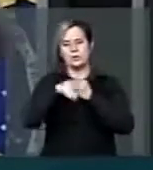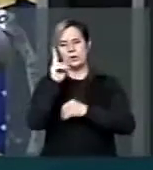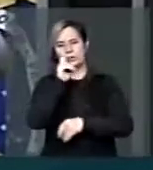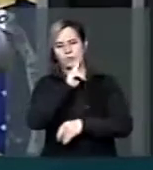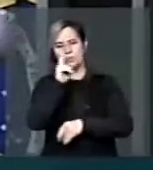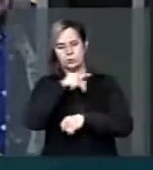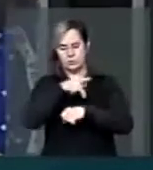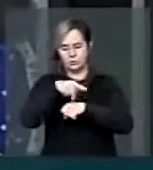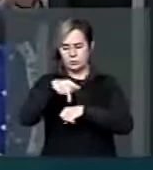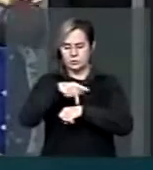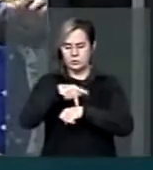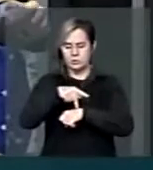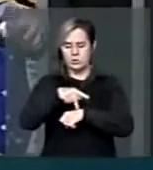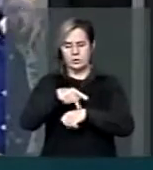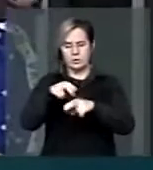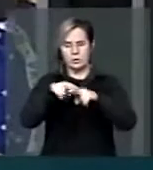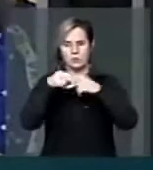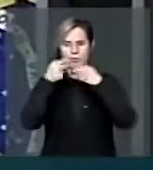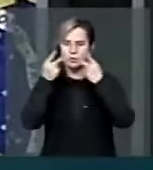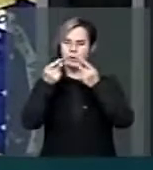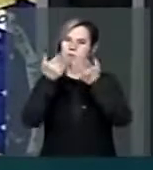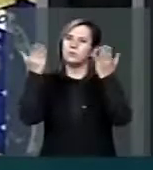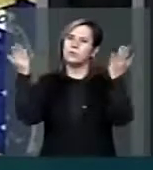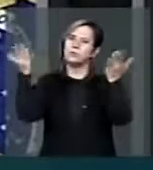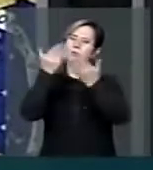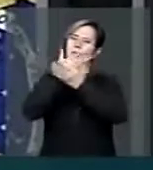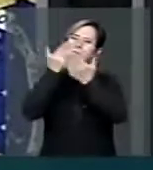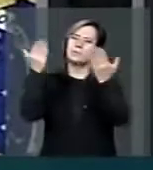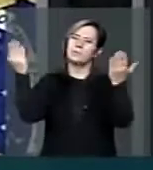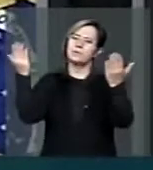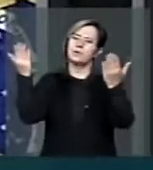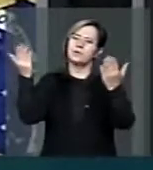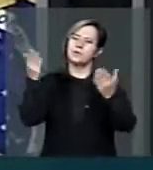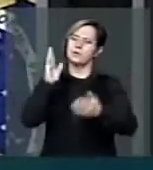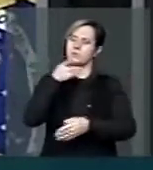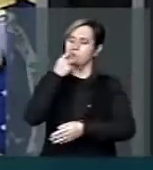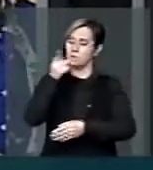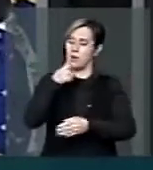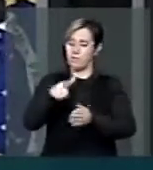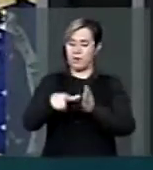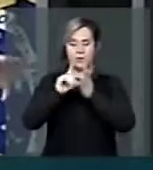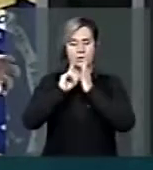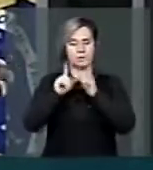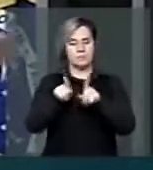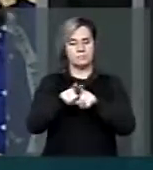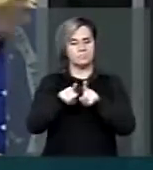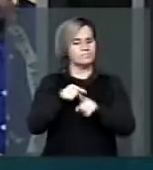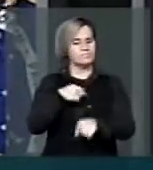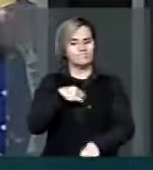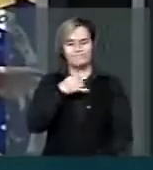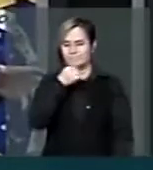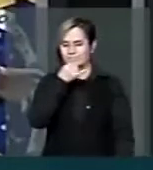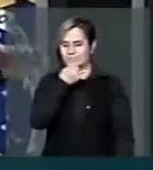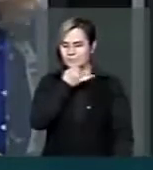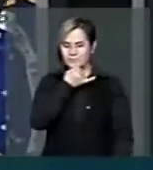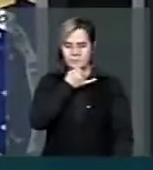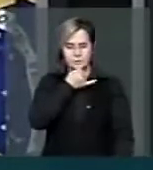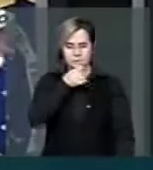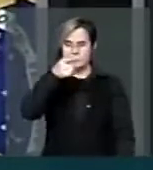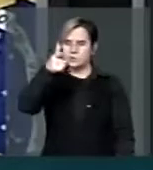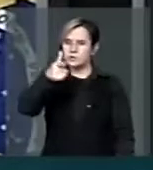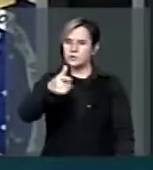Portanto, quero dizer a vocês, como disse aqui na minha fala anteriormente, lamento que mais uma vez,